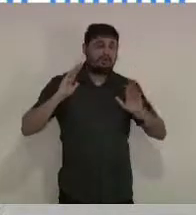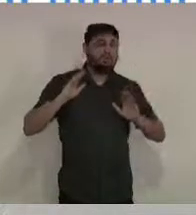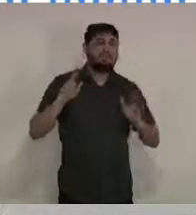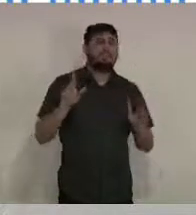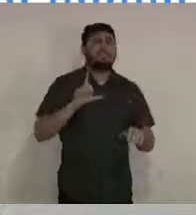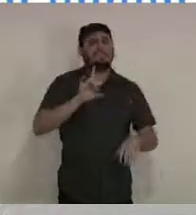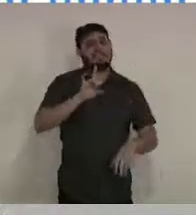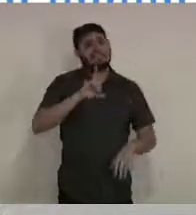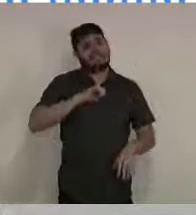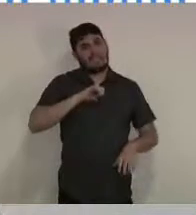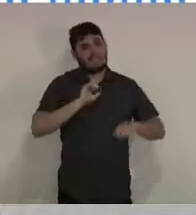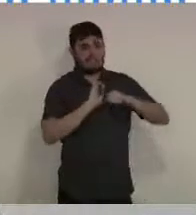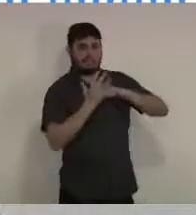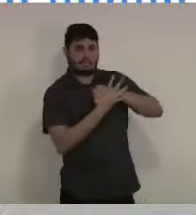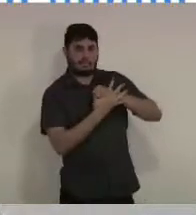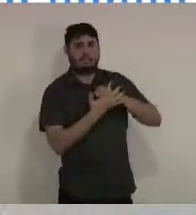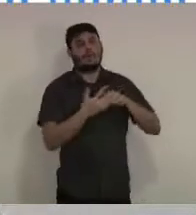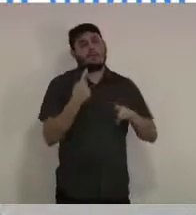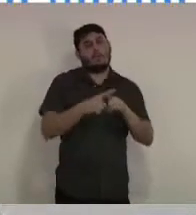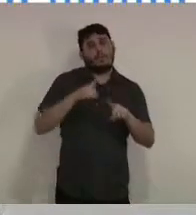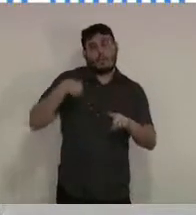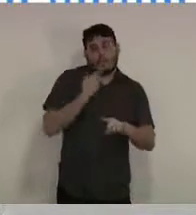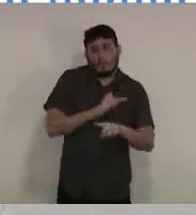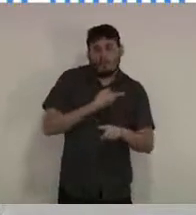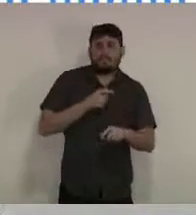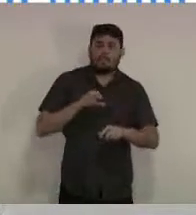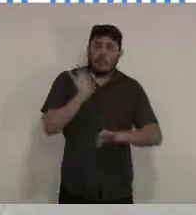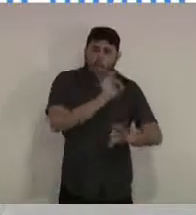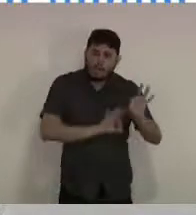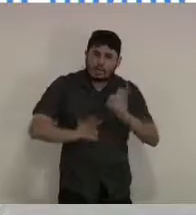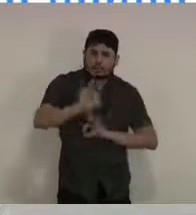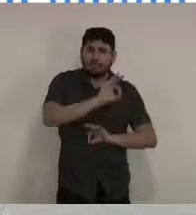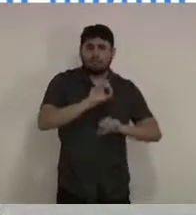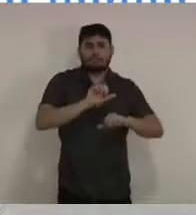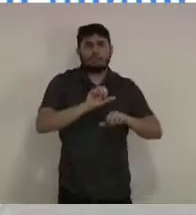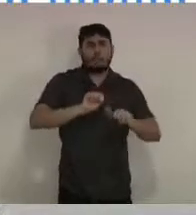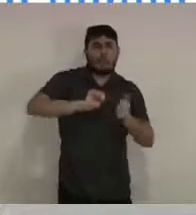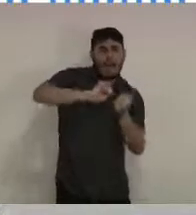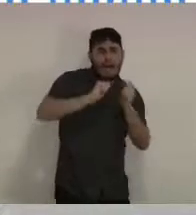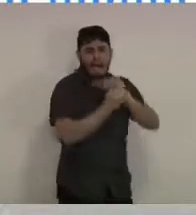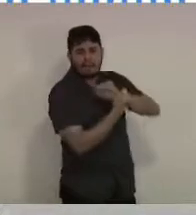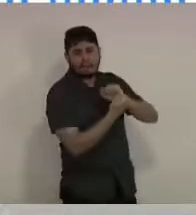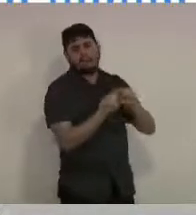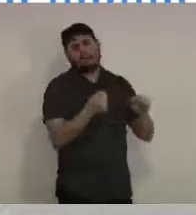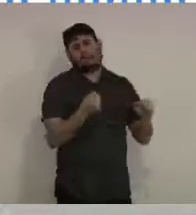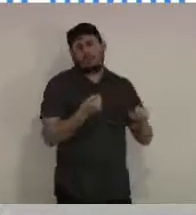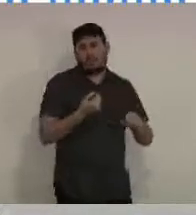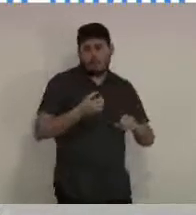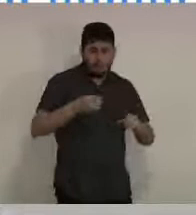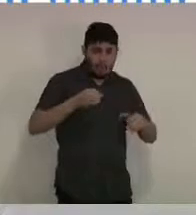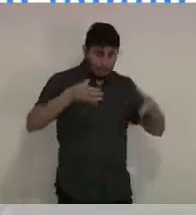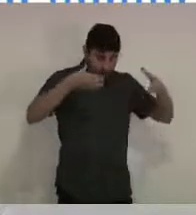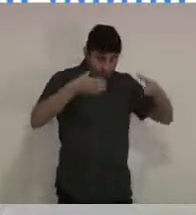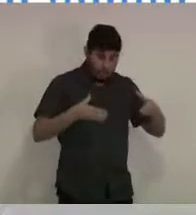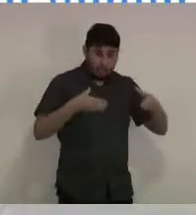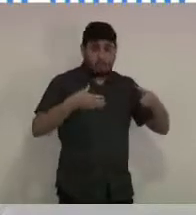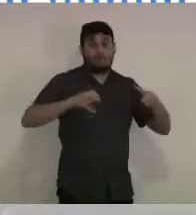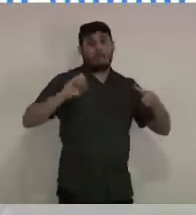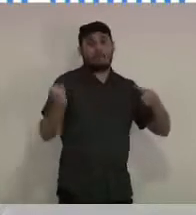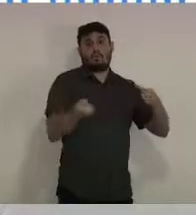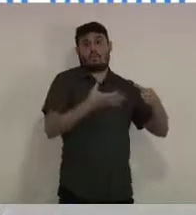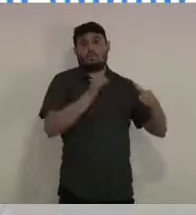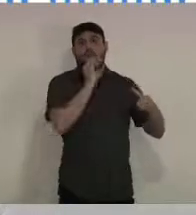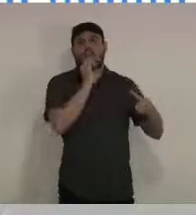leites, tivemos um grande investimento na parte de equipamentos com ventiladores pulmonares, monitores, aparelhos para o laboratório 24 horas,